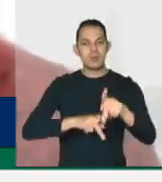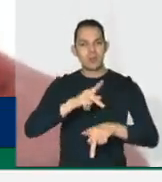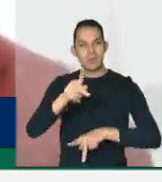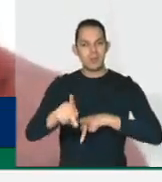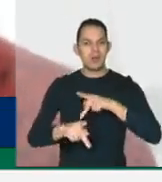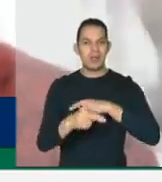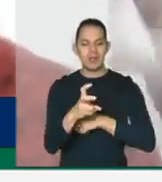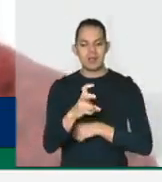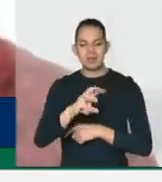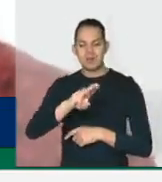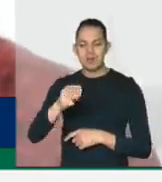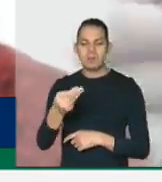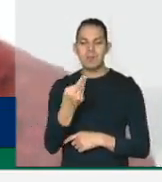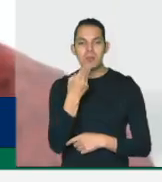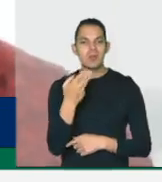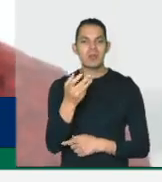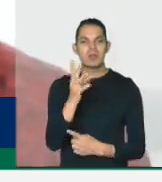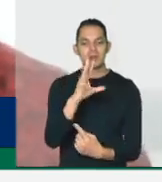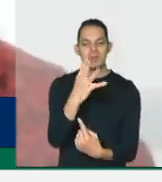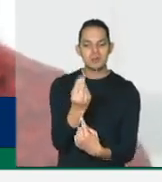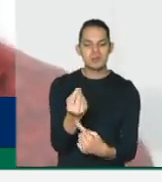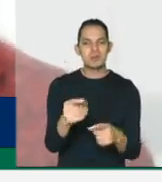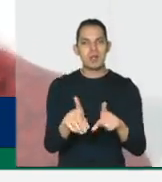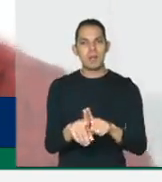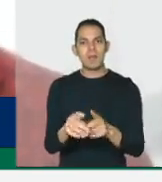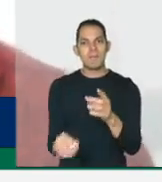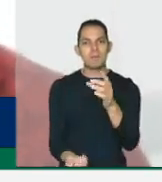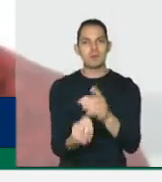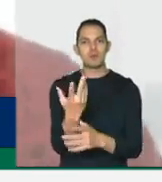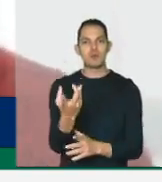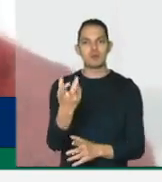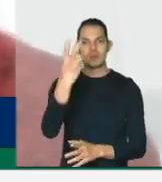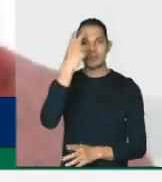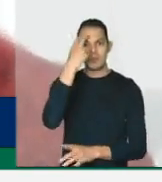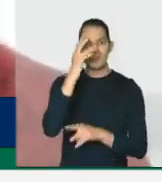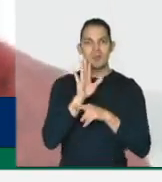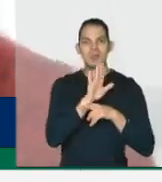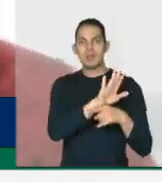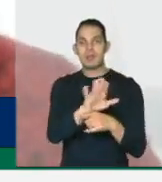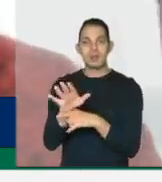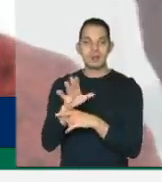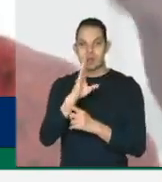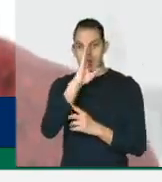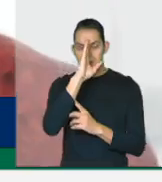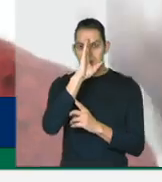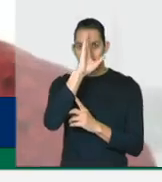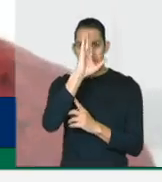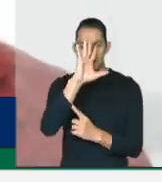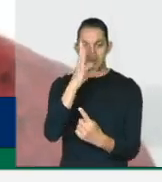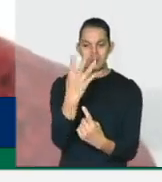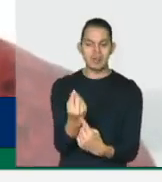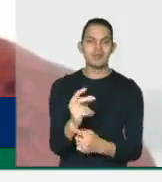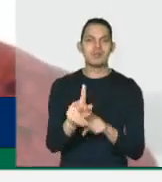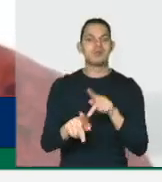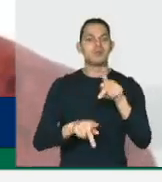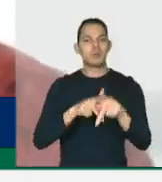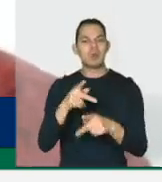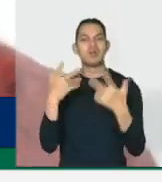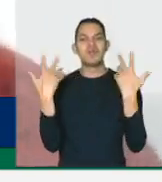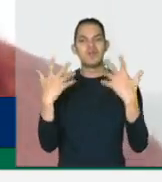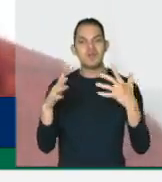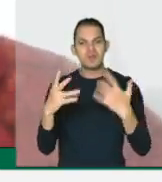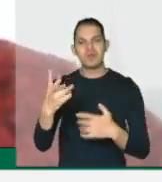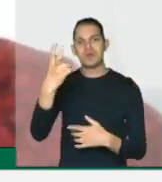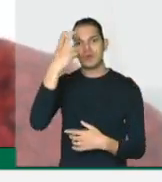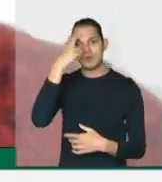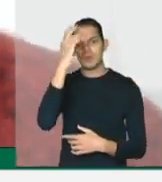5 milhões de artistas e produtores culturais que serão beneficiados, especialmente os artistas populares. Viva a